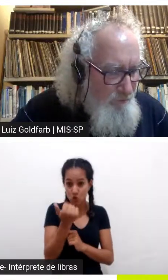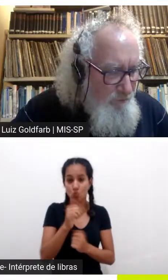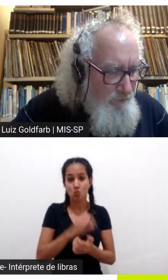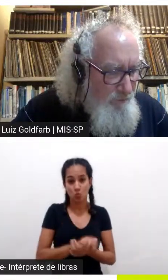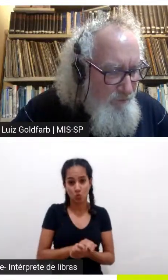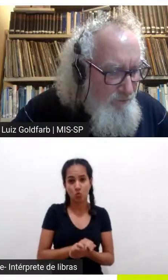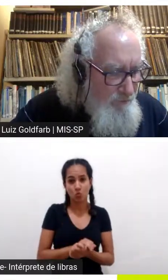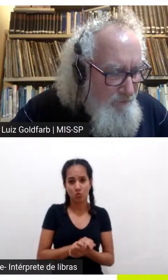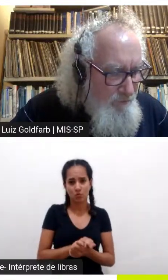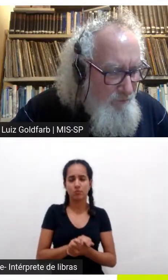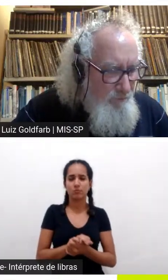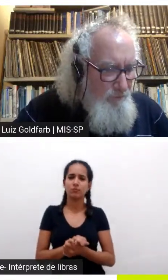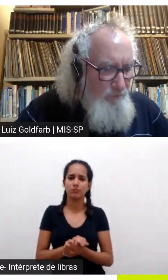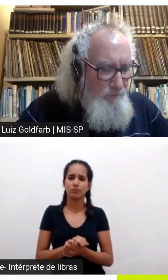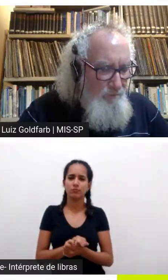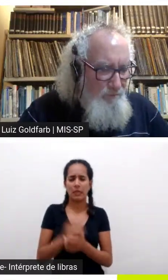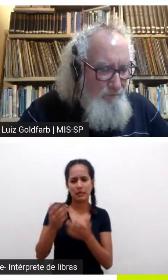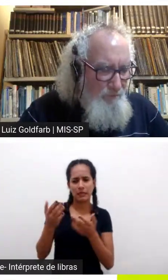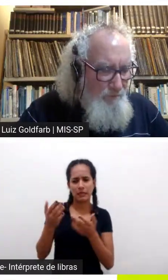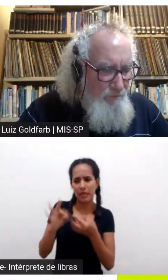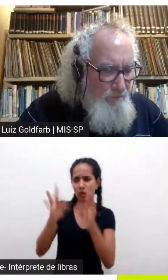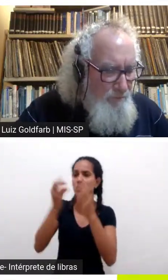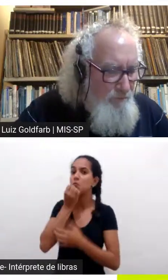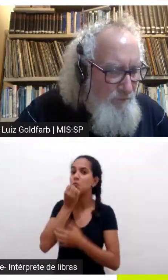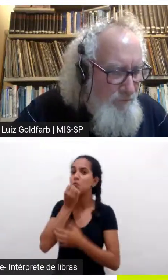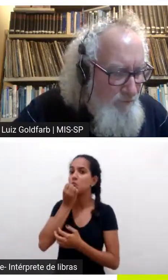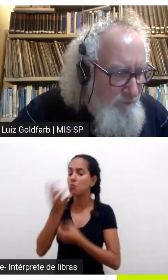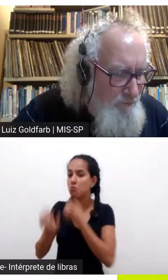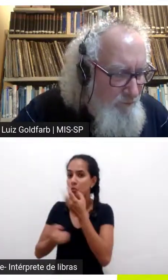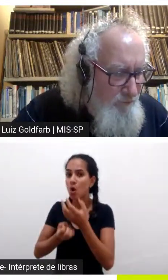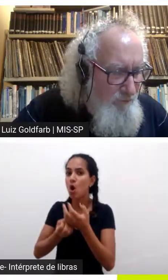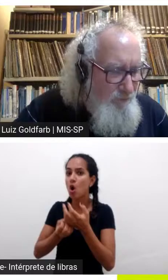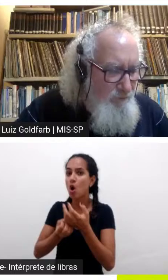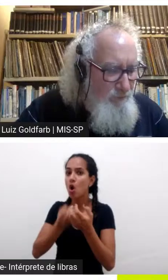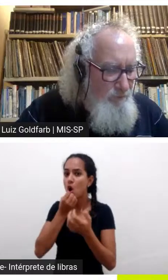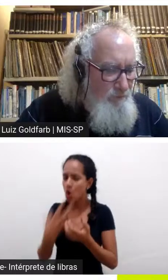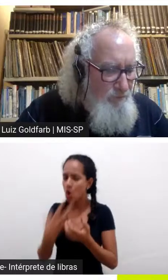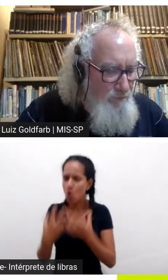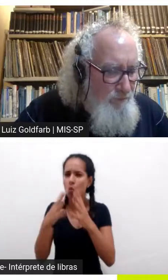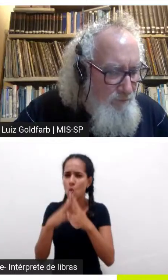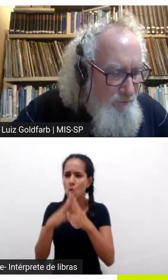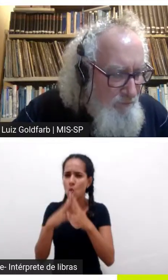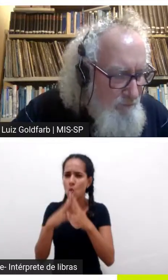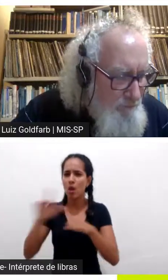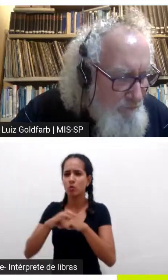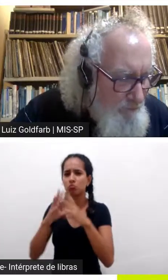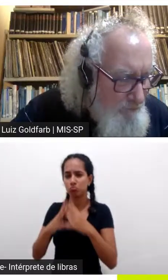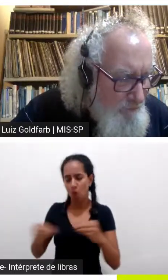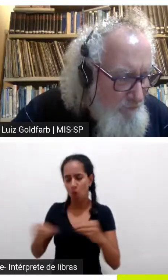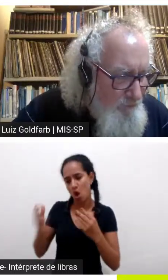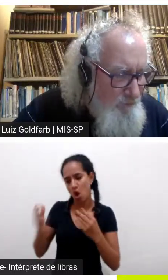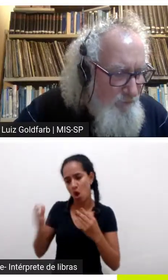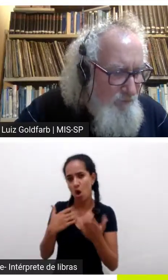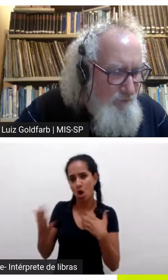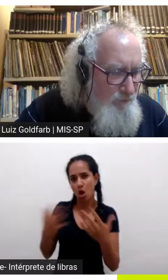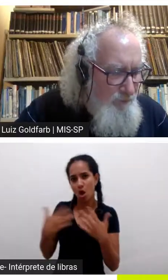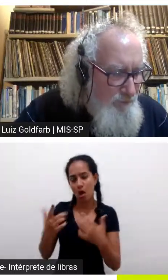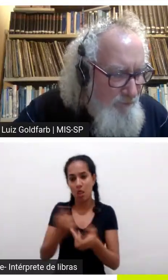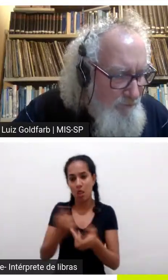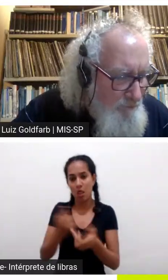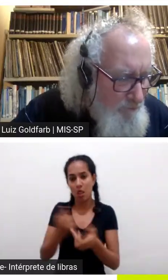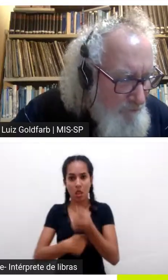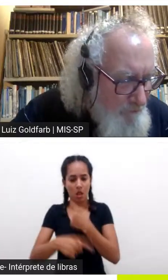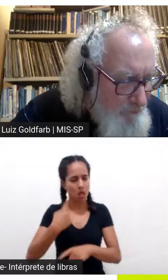causar isso ele fala a nanotecnologia pode curar suas doenças enquanto a gente está aqui conversando ela está no seu sangue ela está ali os